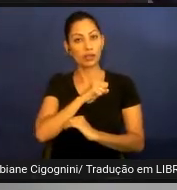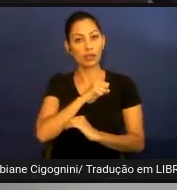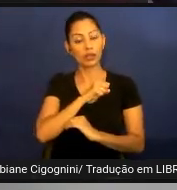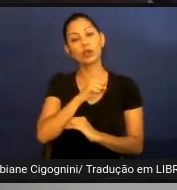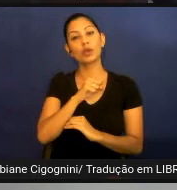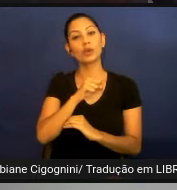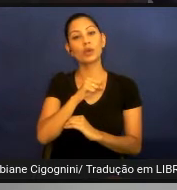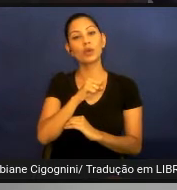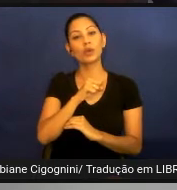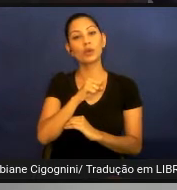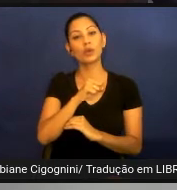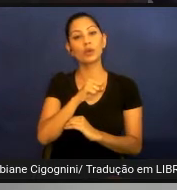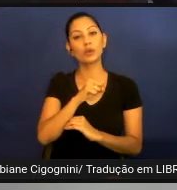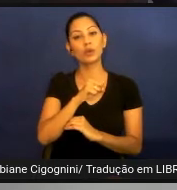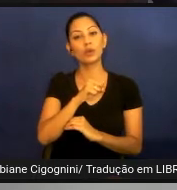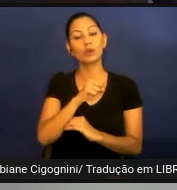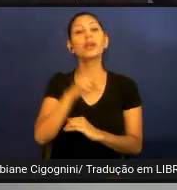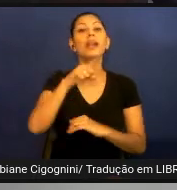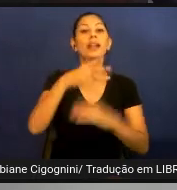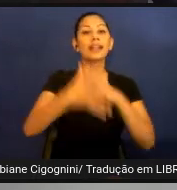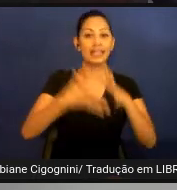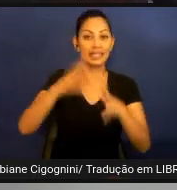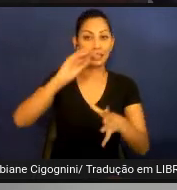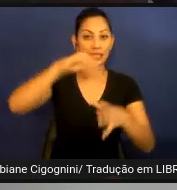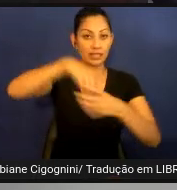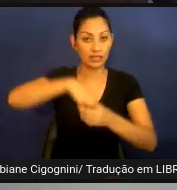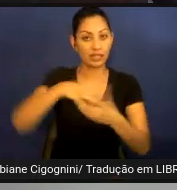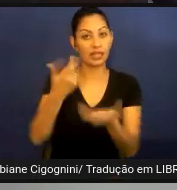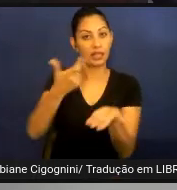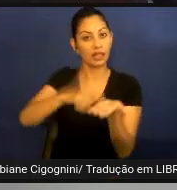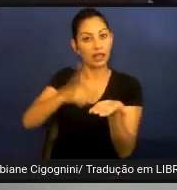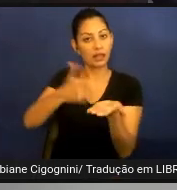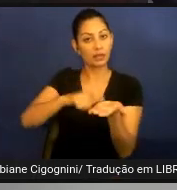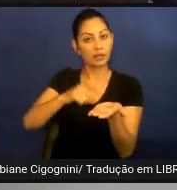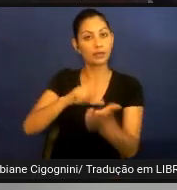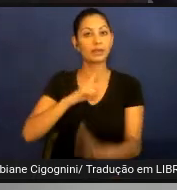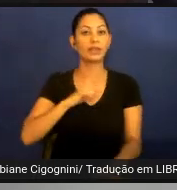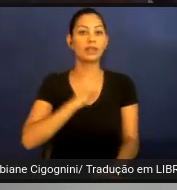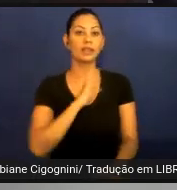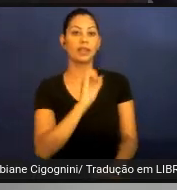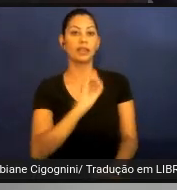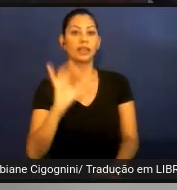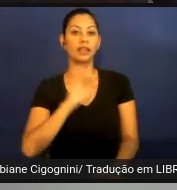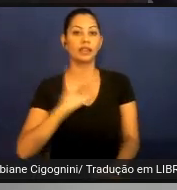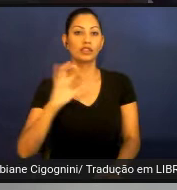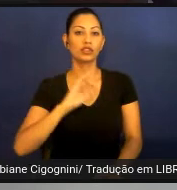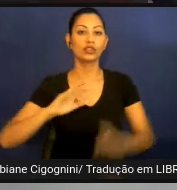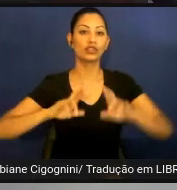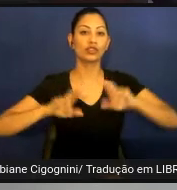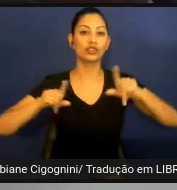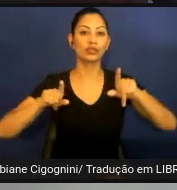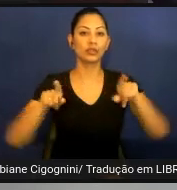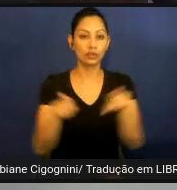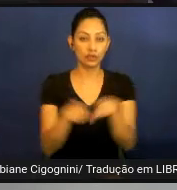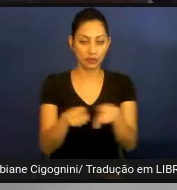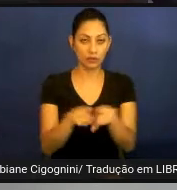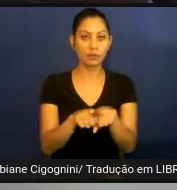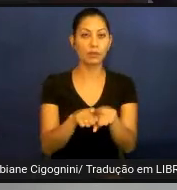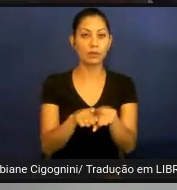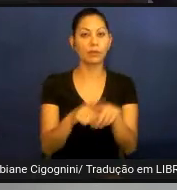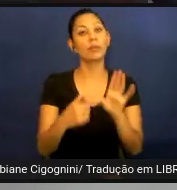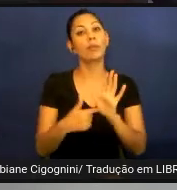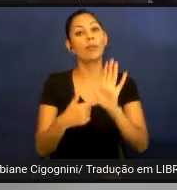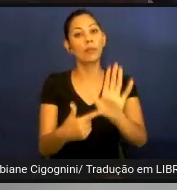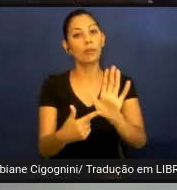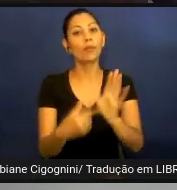Outra coisa interessante no Vlibras é a forma que ele realiza a datilologia. É porque ele marca as palavras